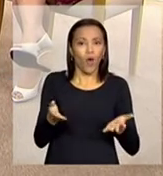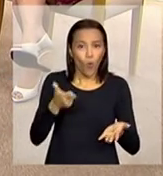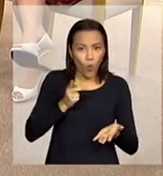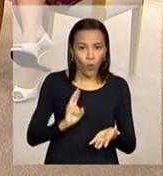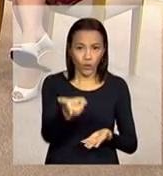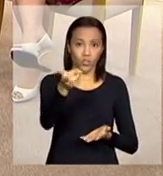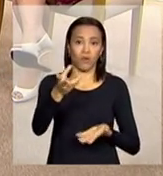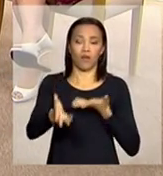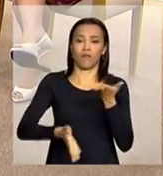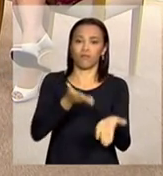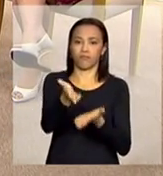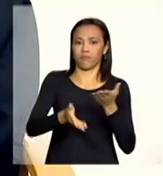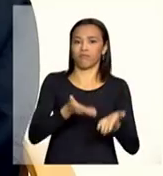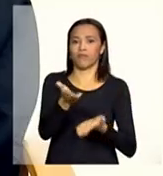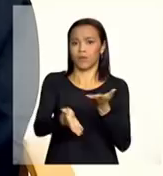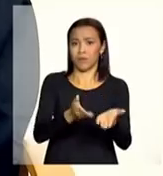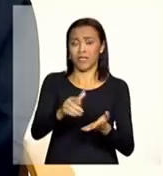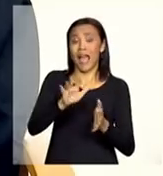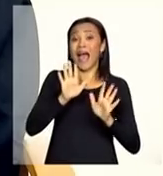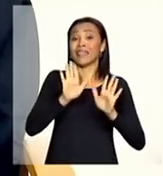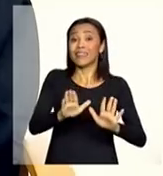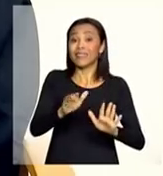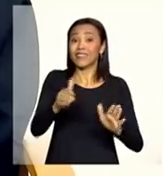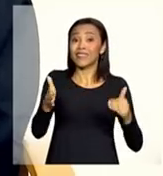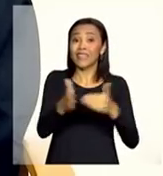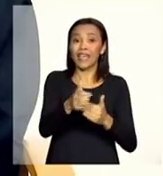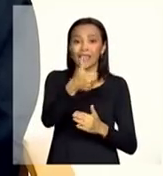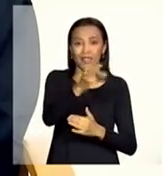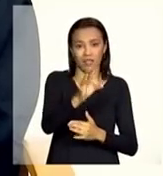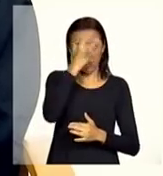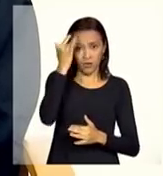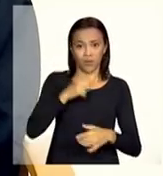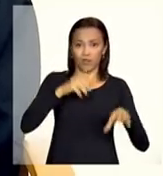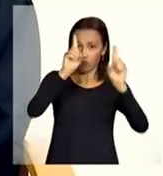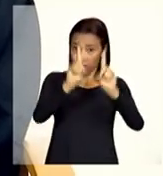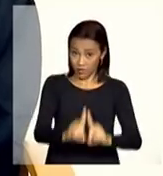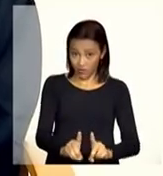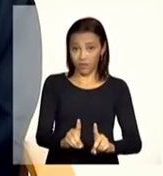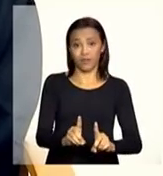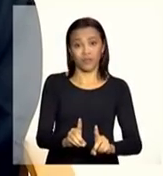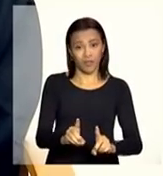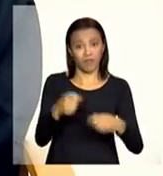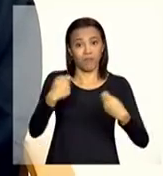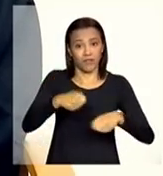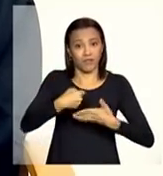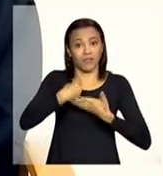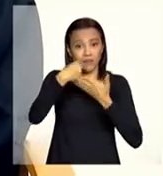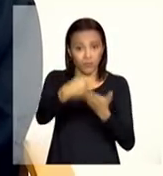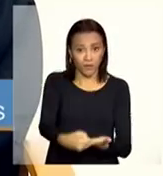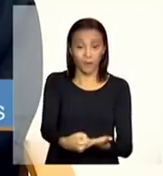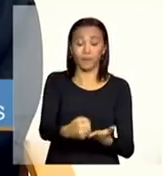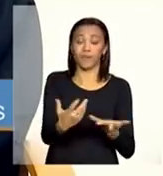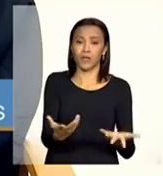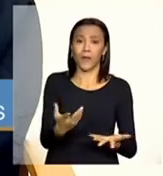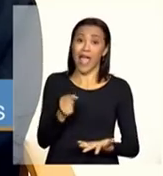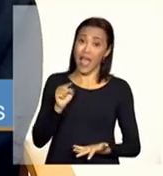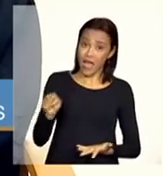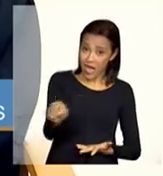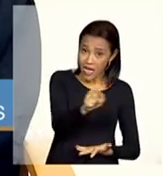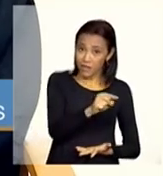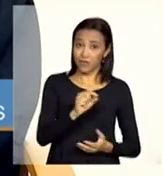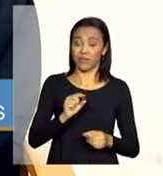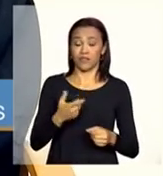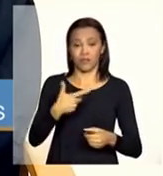acolhimento de até 10 pessoas com deficiência em situação de dependência além desses municípios